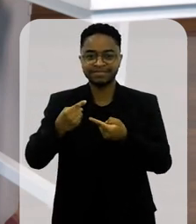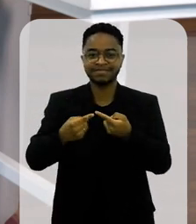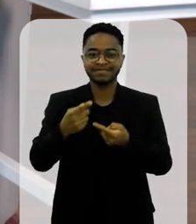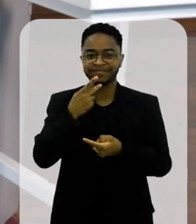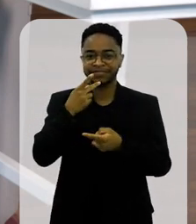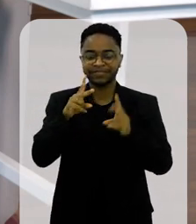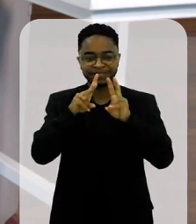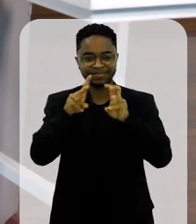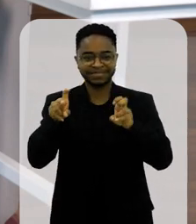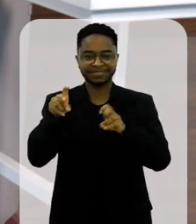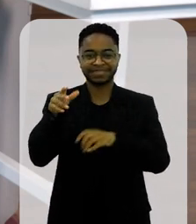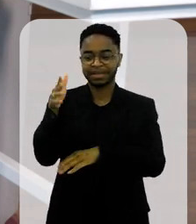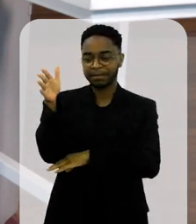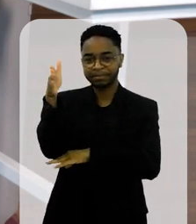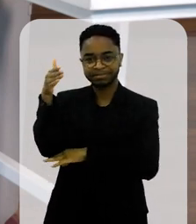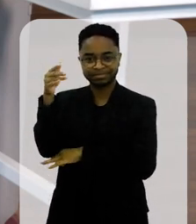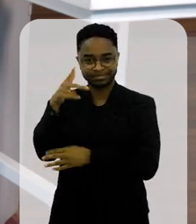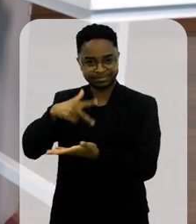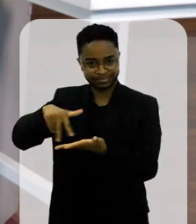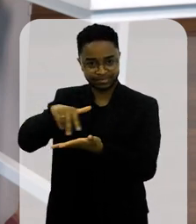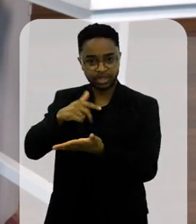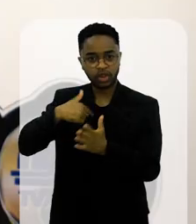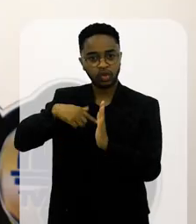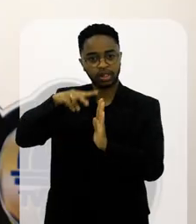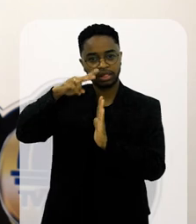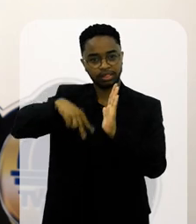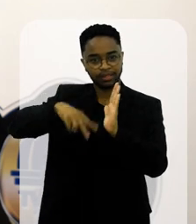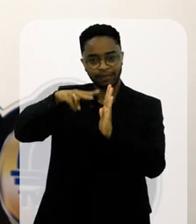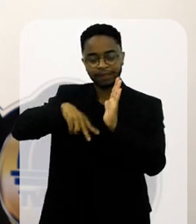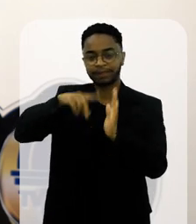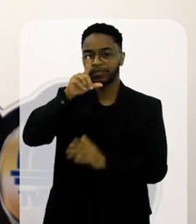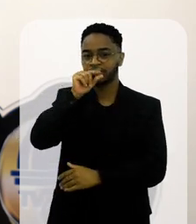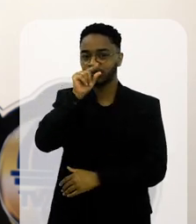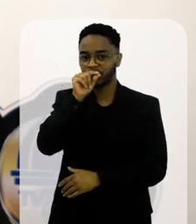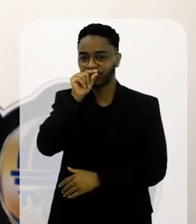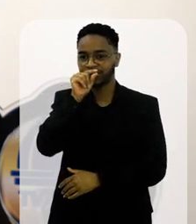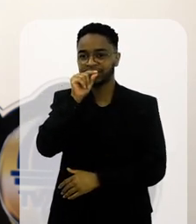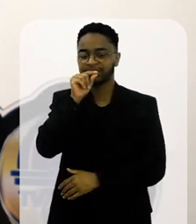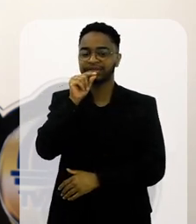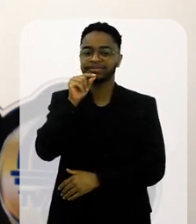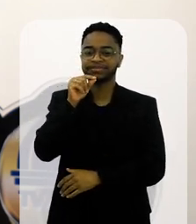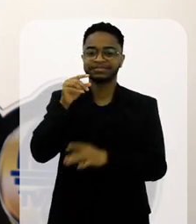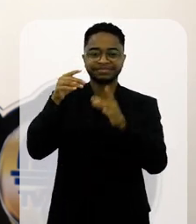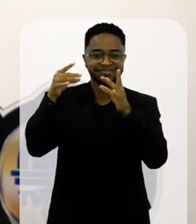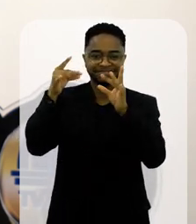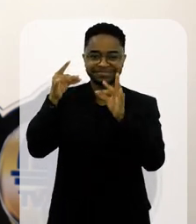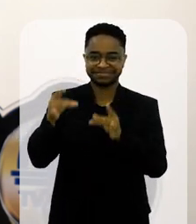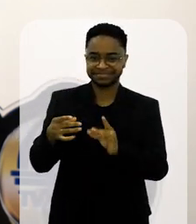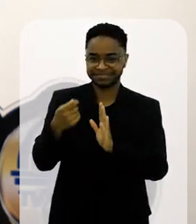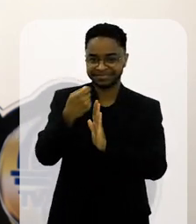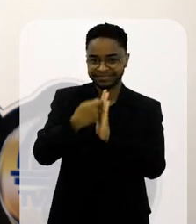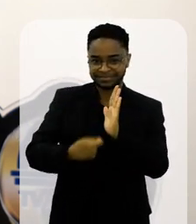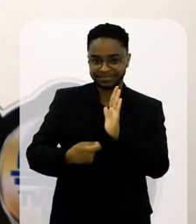Falando em Mestre Salle Porta Bandeira, estava ali no Twitter lendo umas postagens suas, umas colocações,